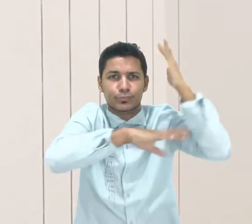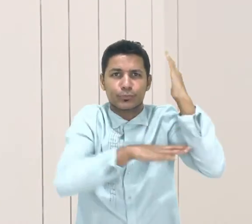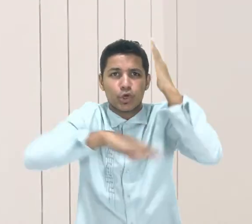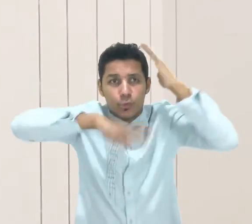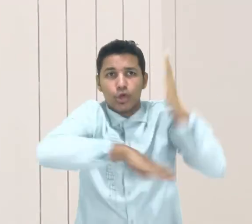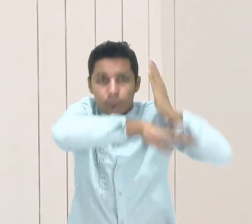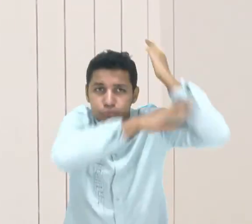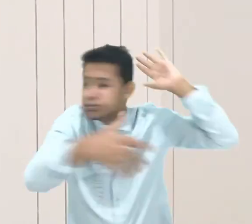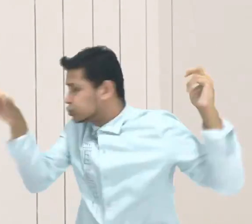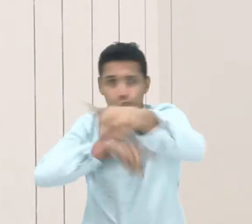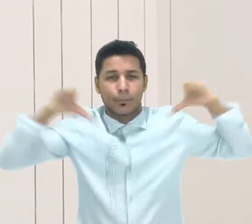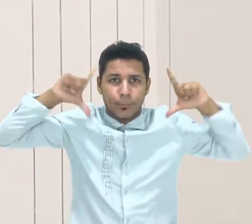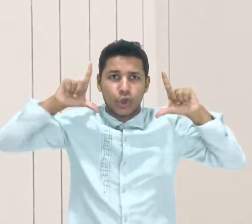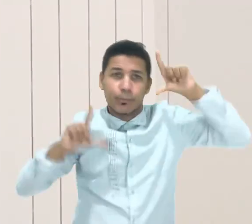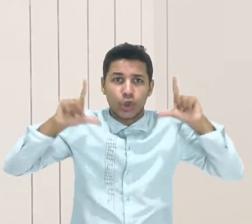Legenda